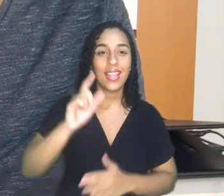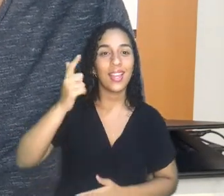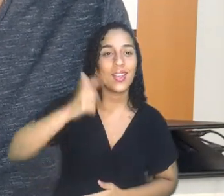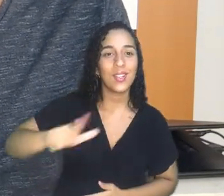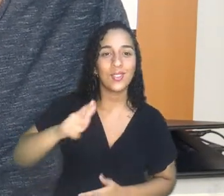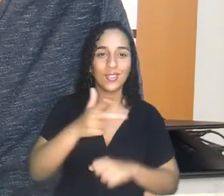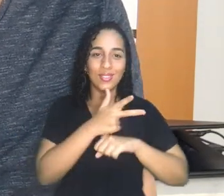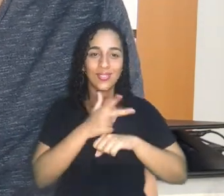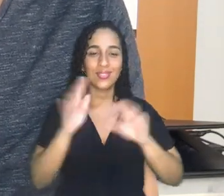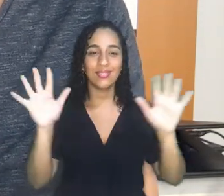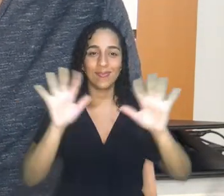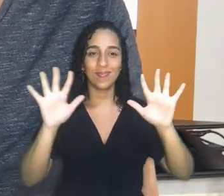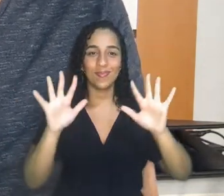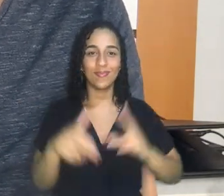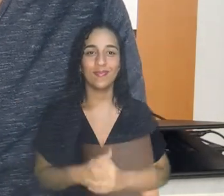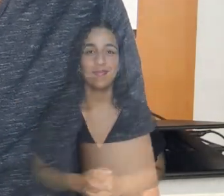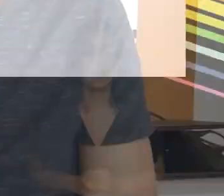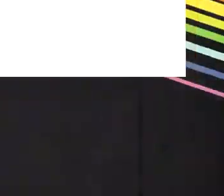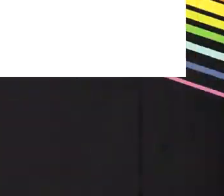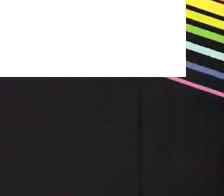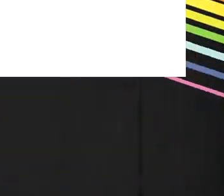Até o próximo vídeo e tchau, tchau!